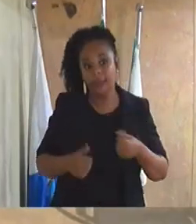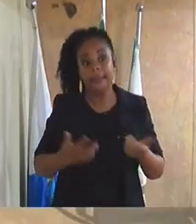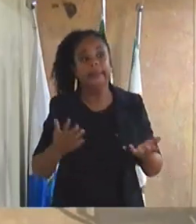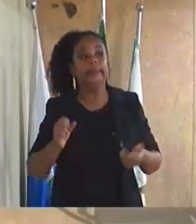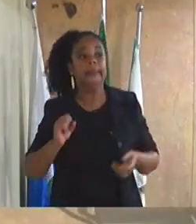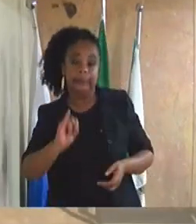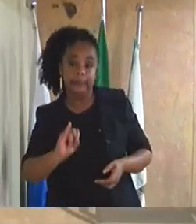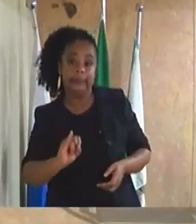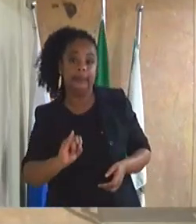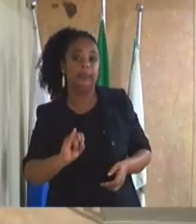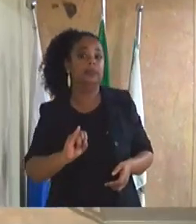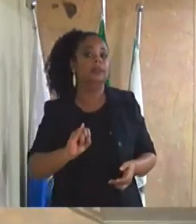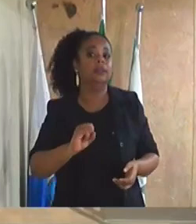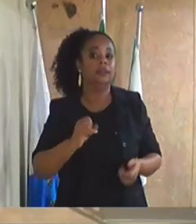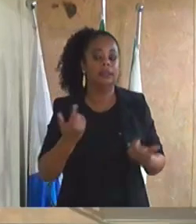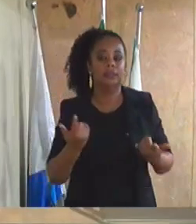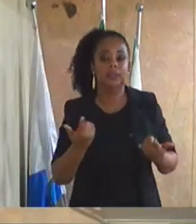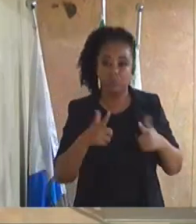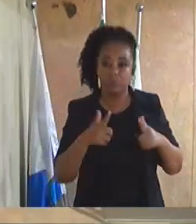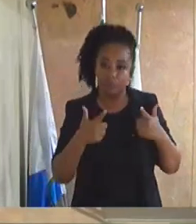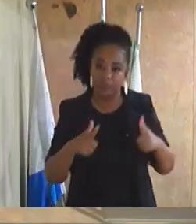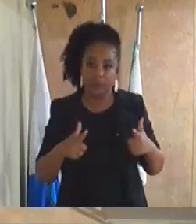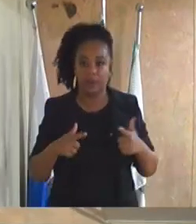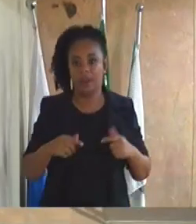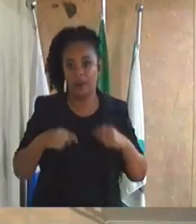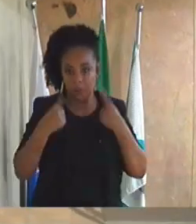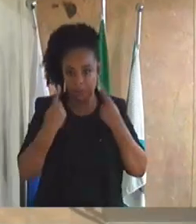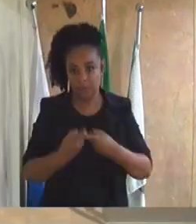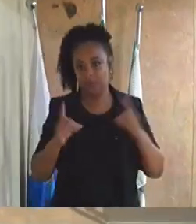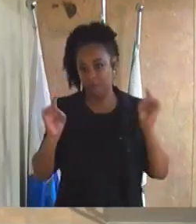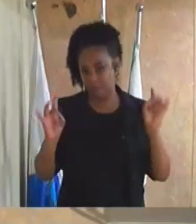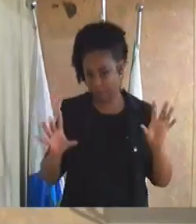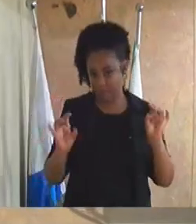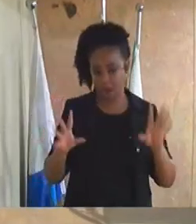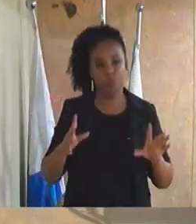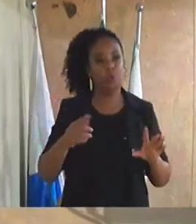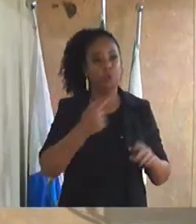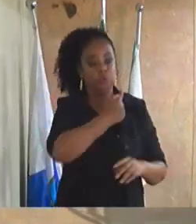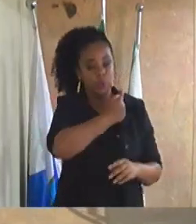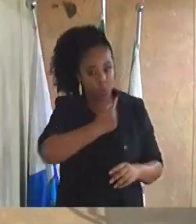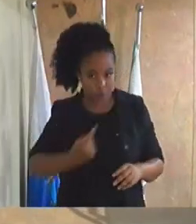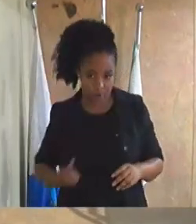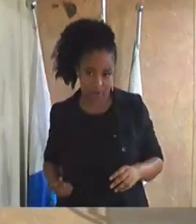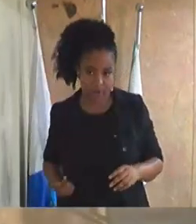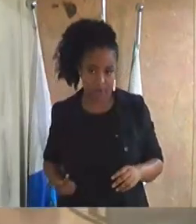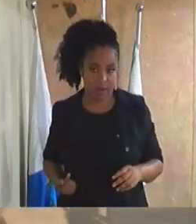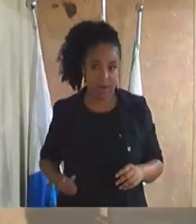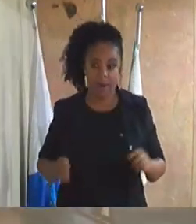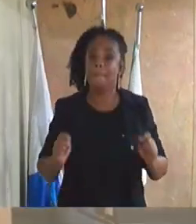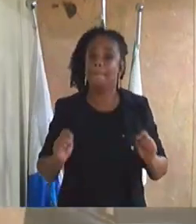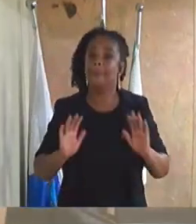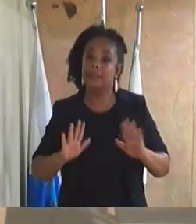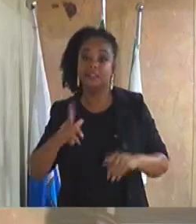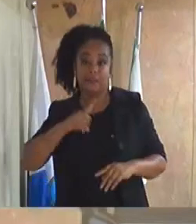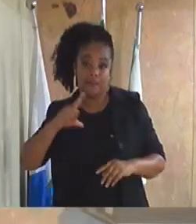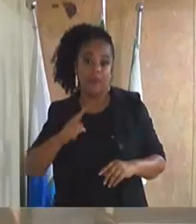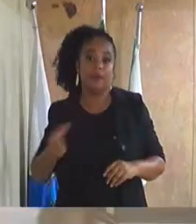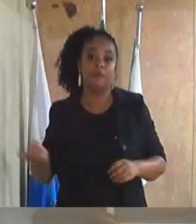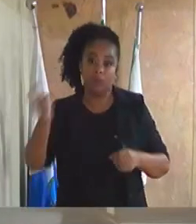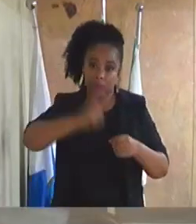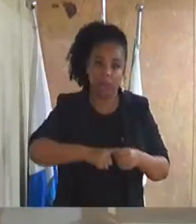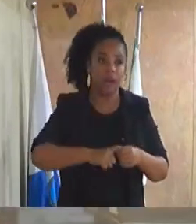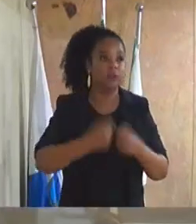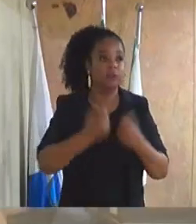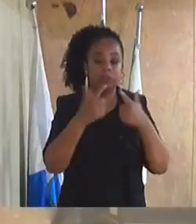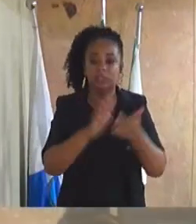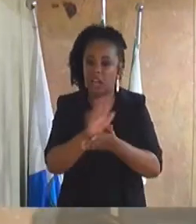emergencial extraordinária do governo a presidência dessa casa poderá convocar os senhores vereadores não havendo